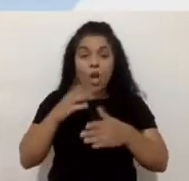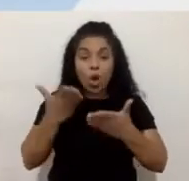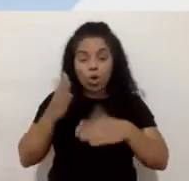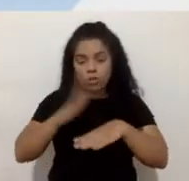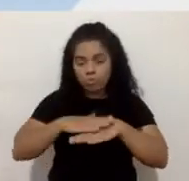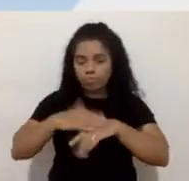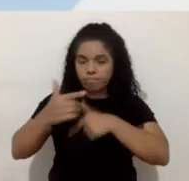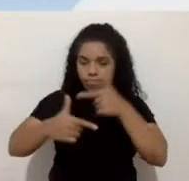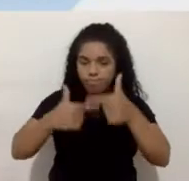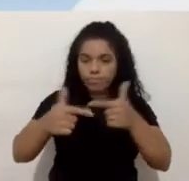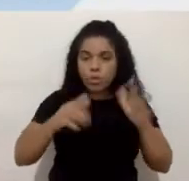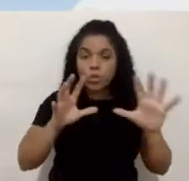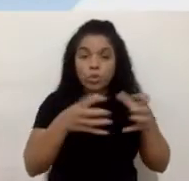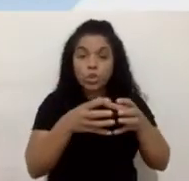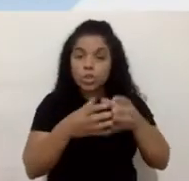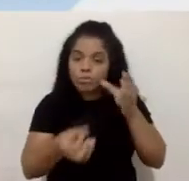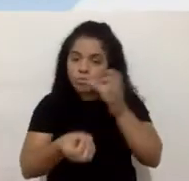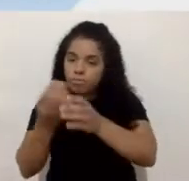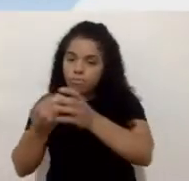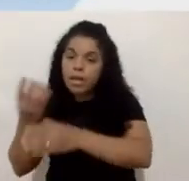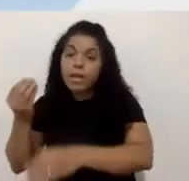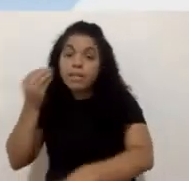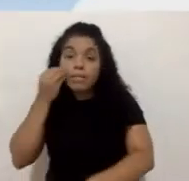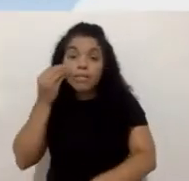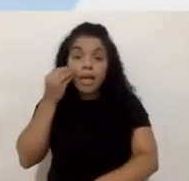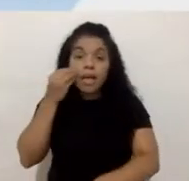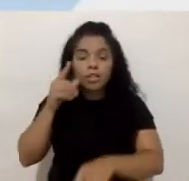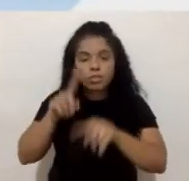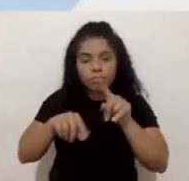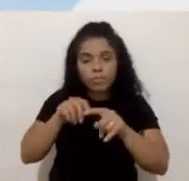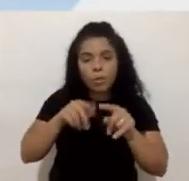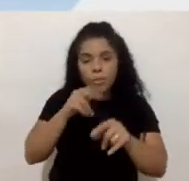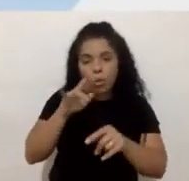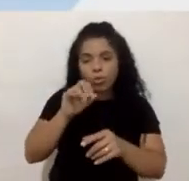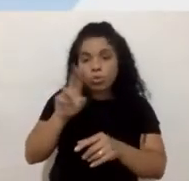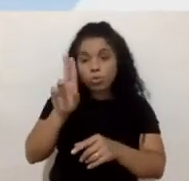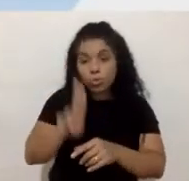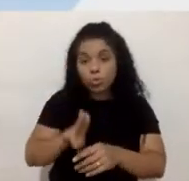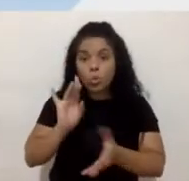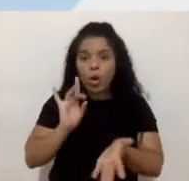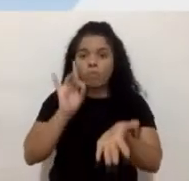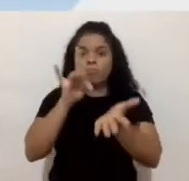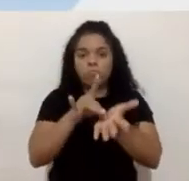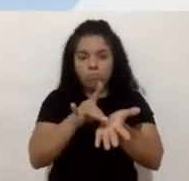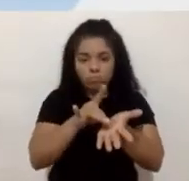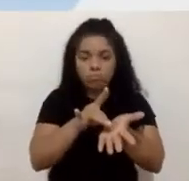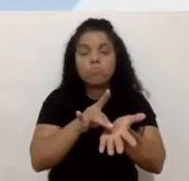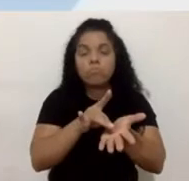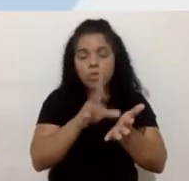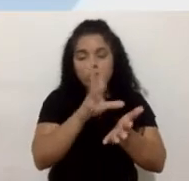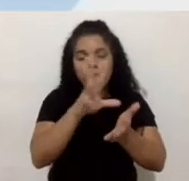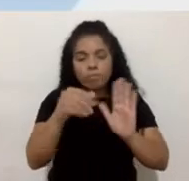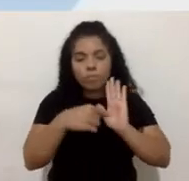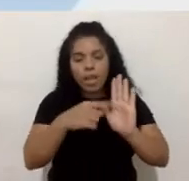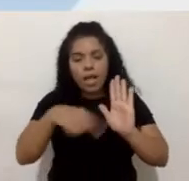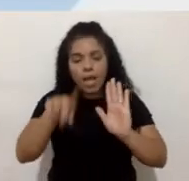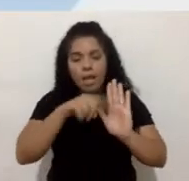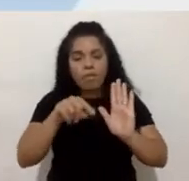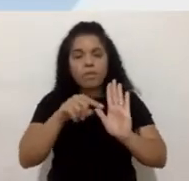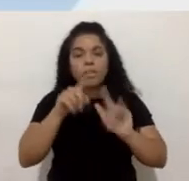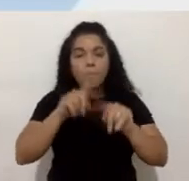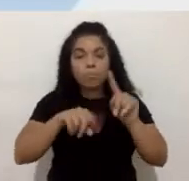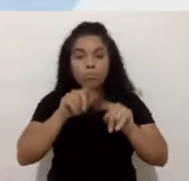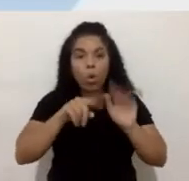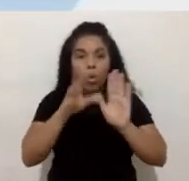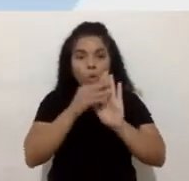e testem os seus produtos com os usuários reais. A gente leva, de fato, os produtos que a gente produz para as mãos